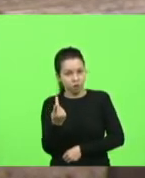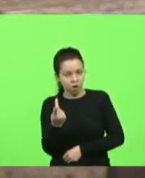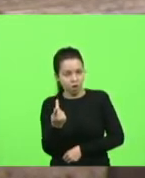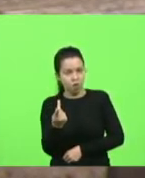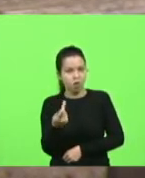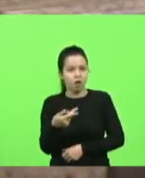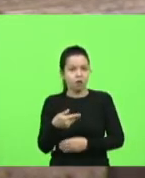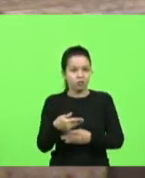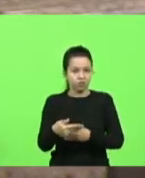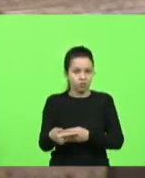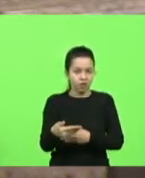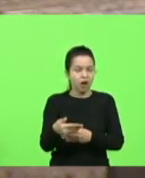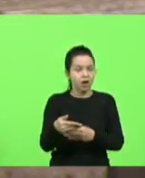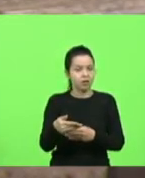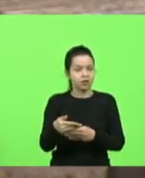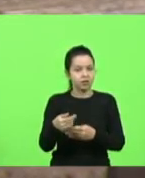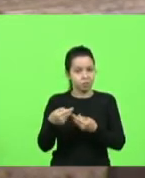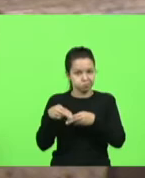carteirinha não vai demorar muito